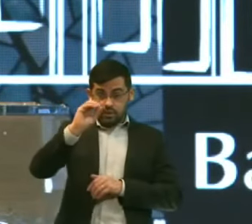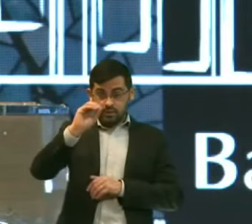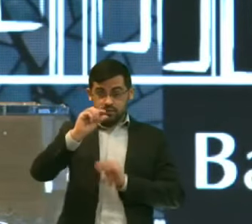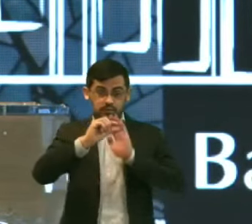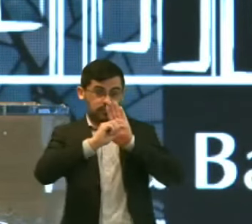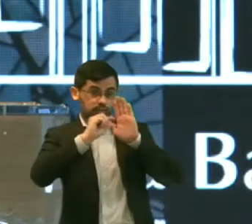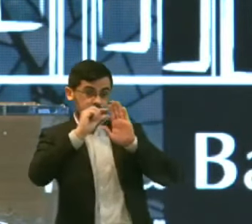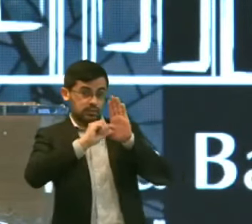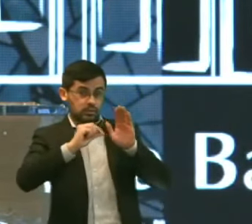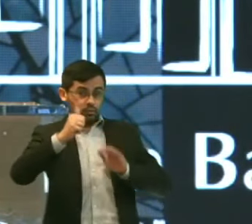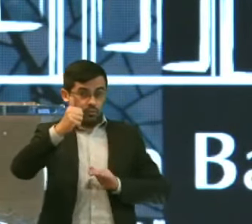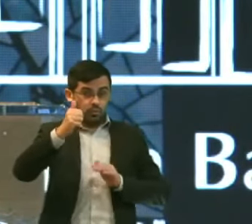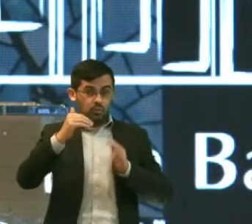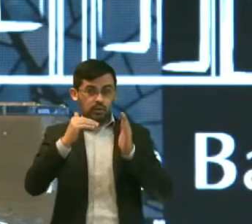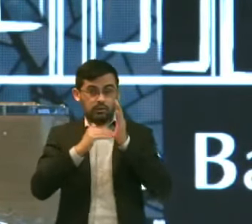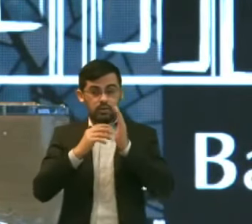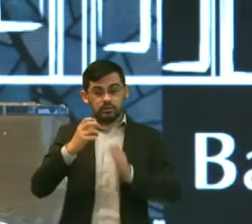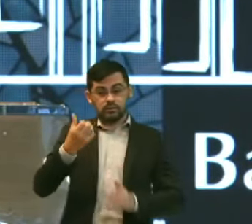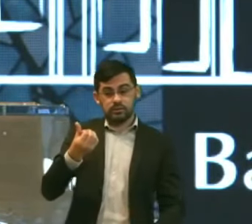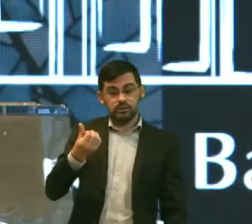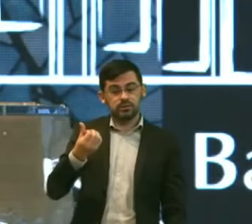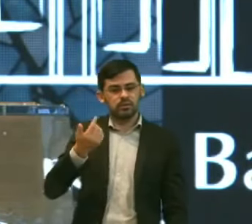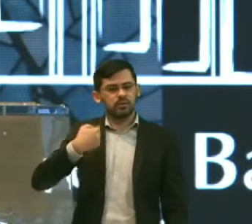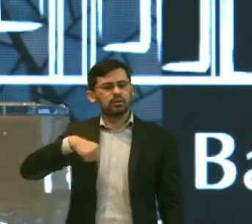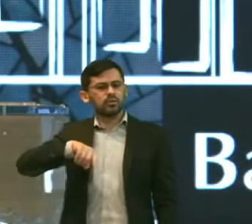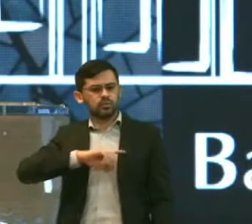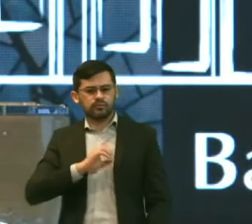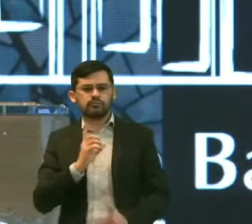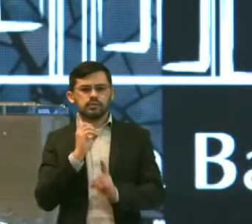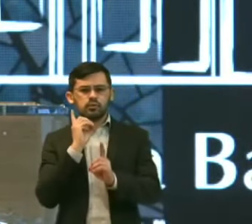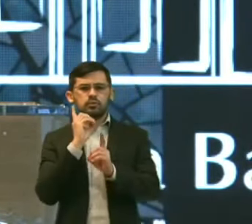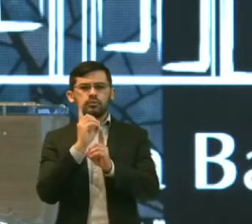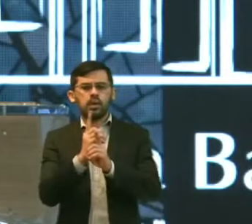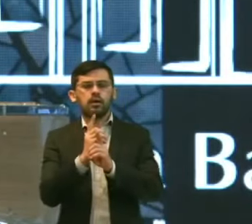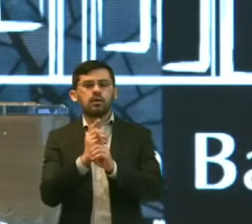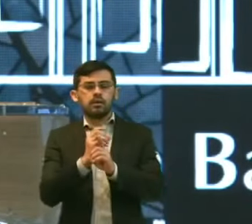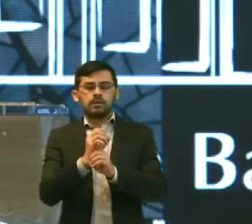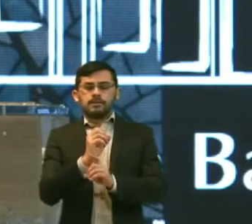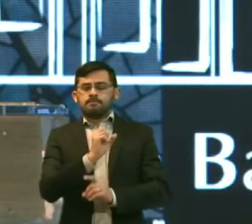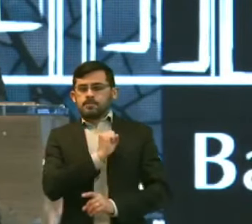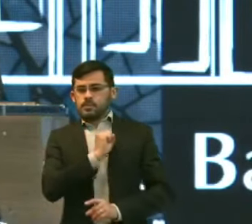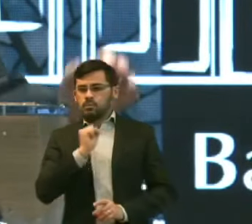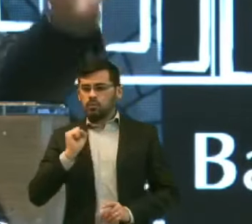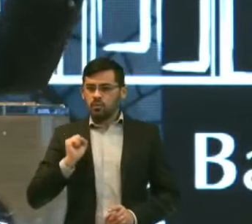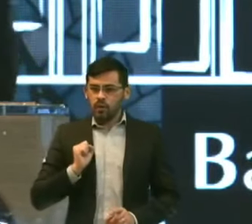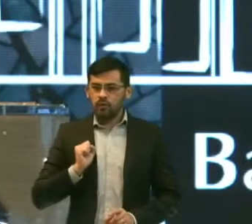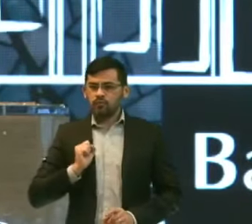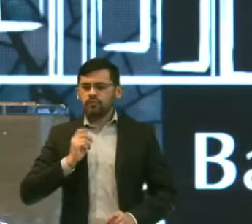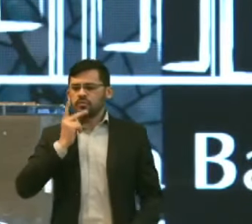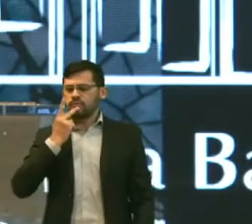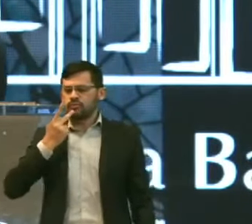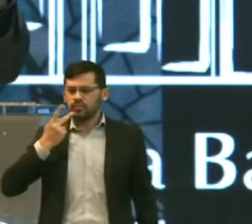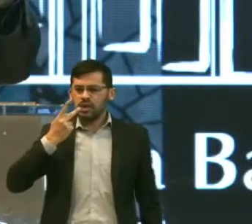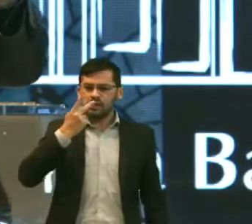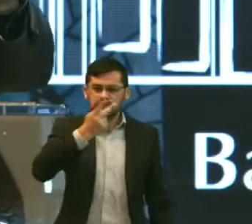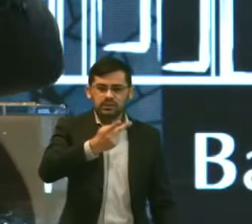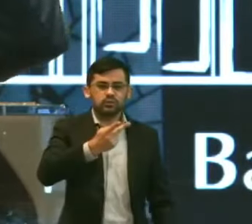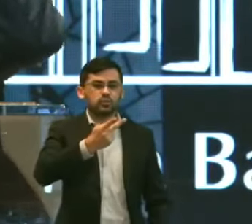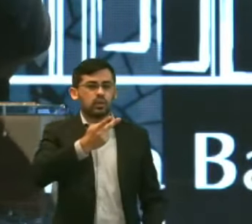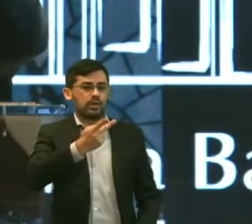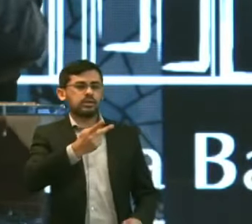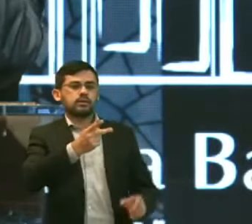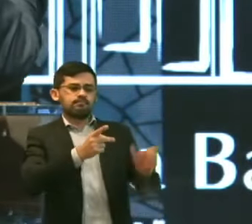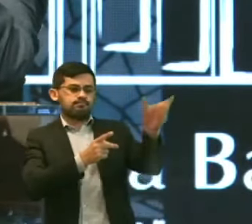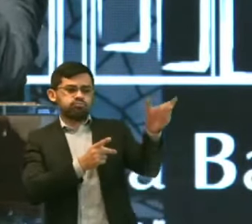Versículos de 1 a 6 A gente vai Encontrar O profeta Samuel Profetizando Sobre